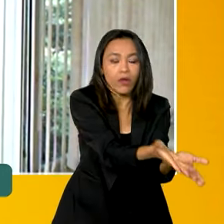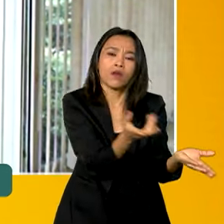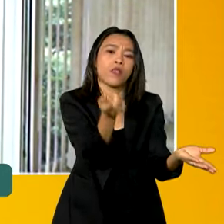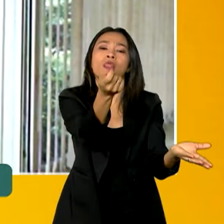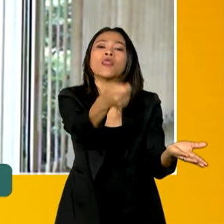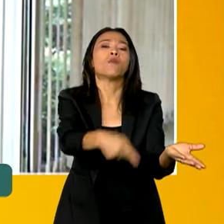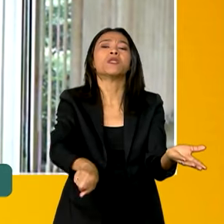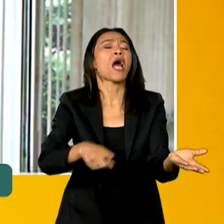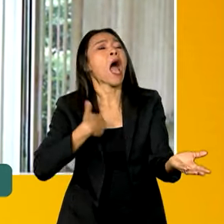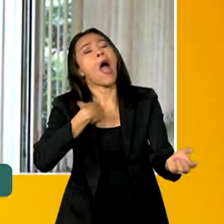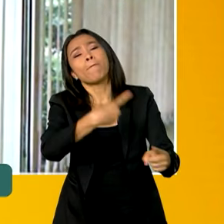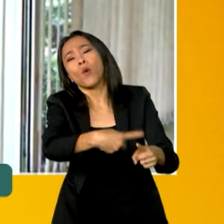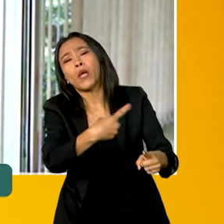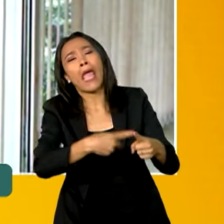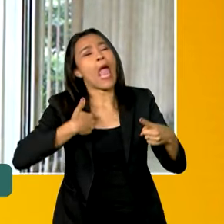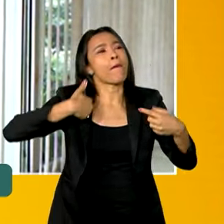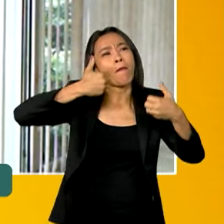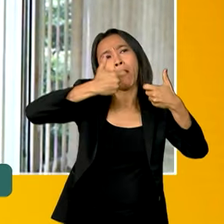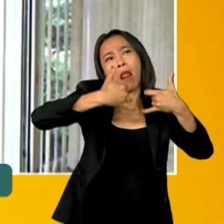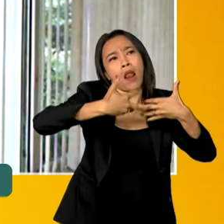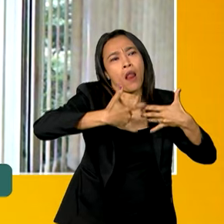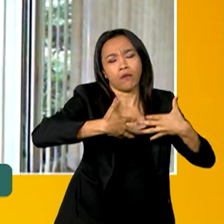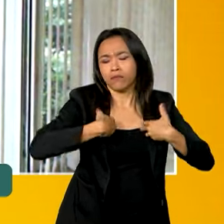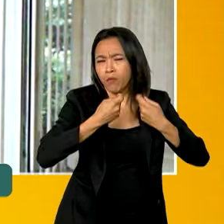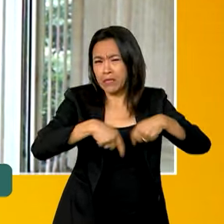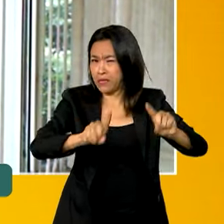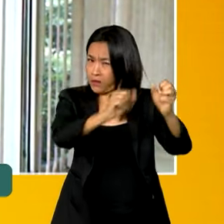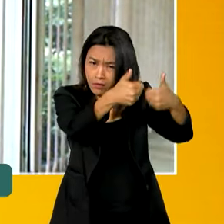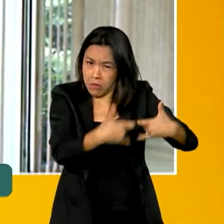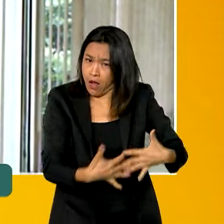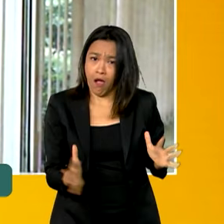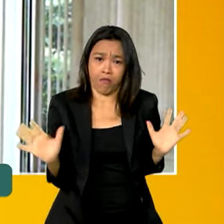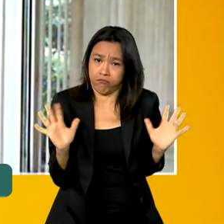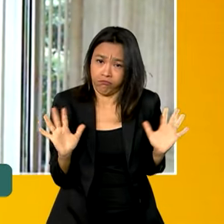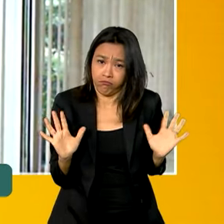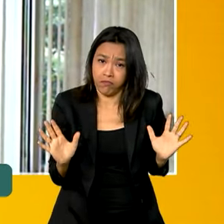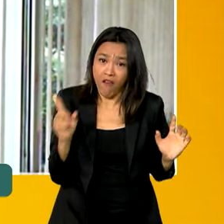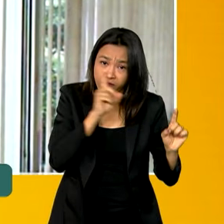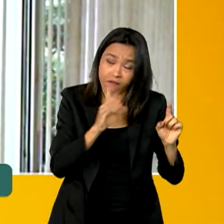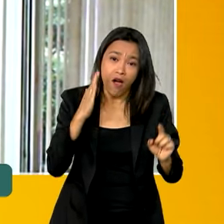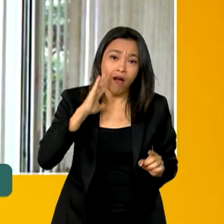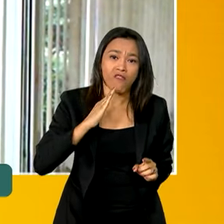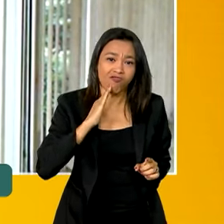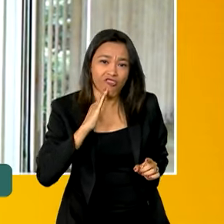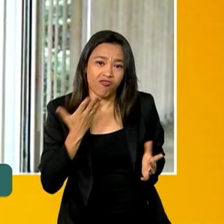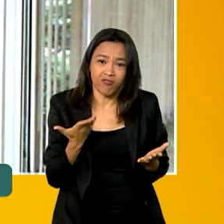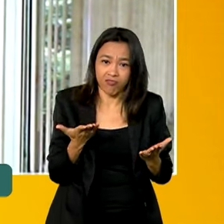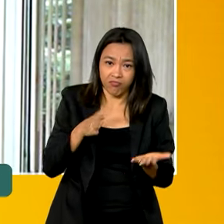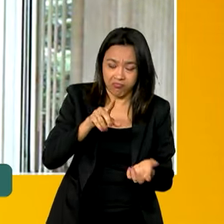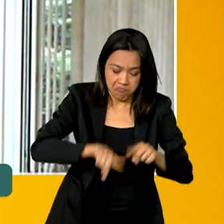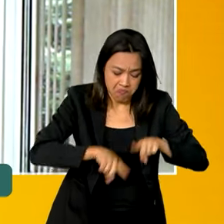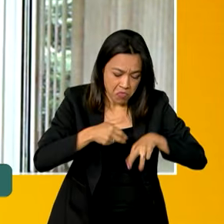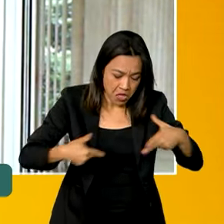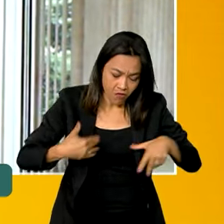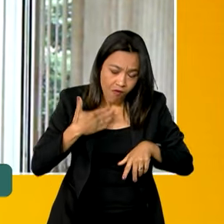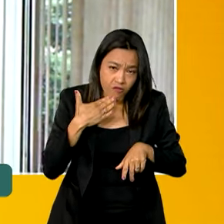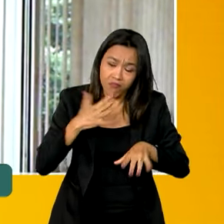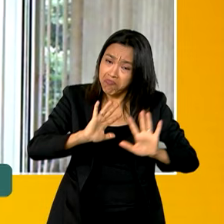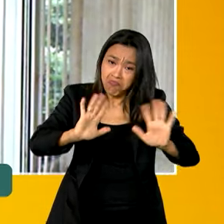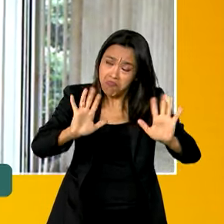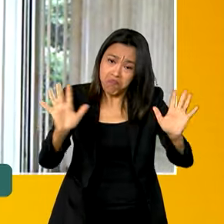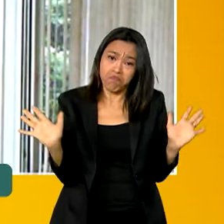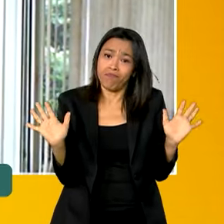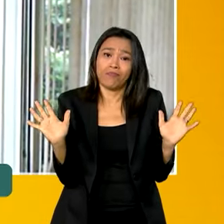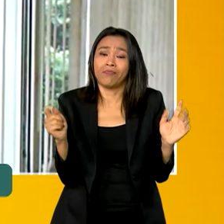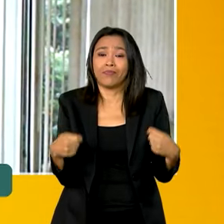alegar um motivo. O produto não precisa ter vindo com defeito ou apresentar qualquer situação diferente daquilo que foi